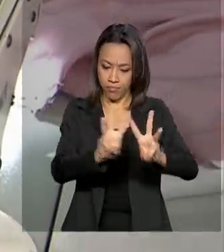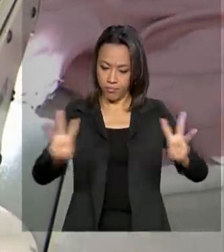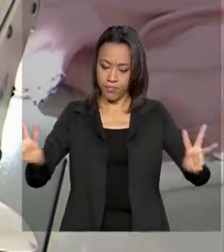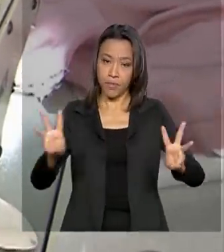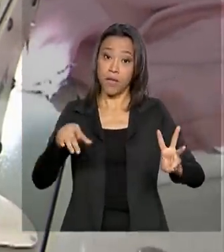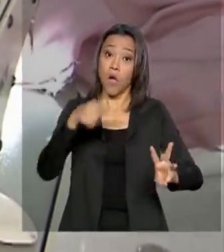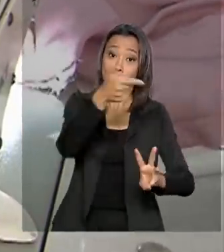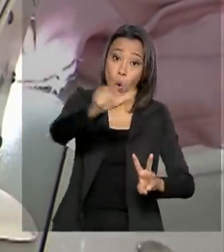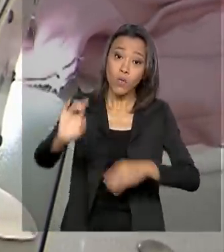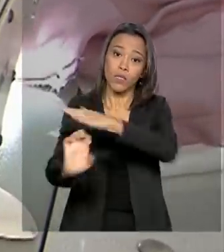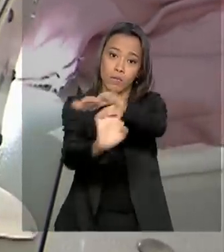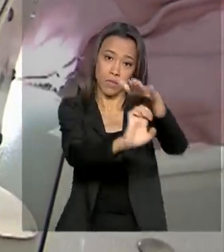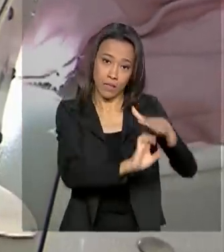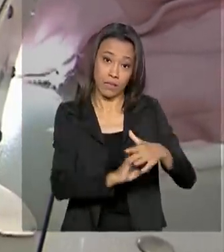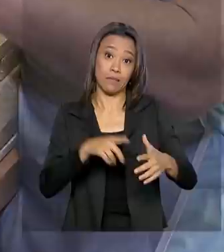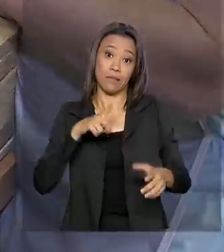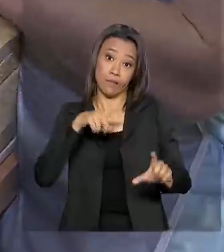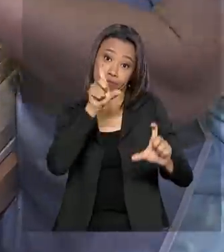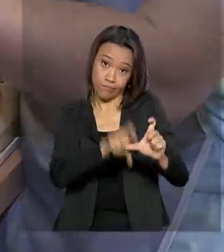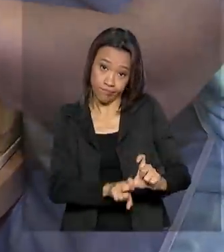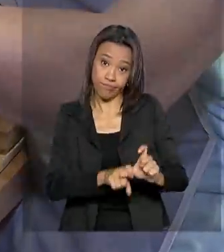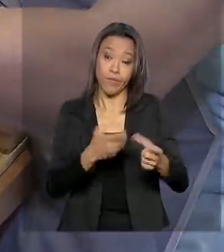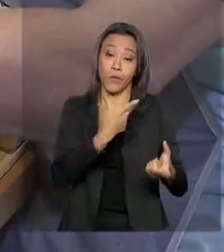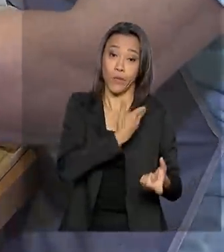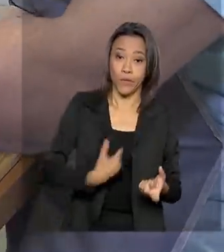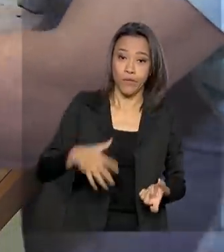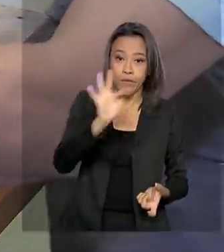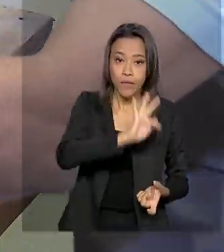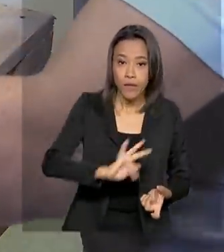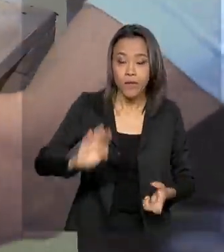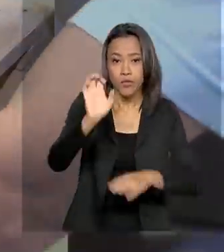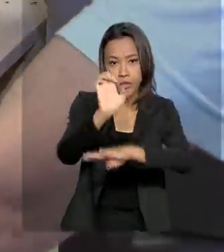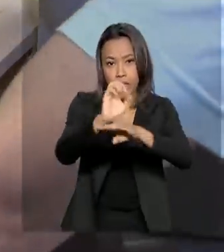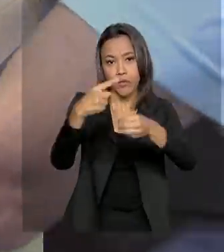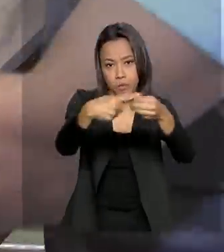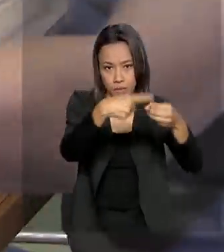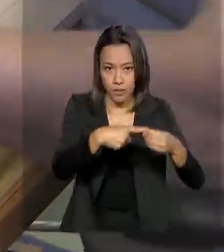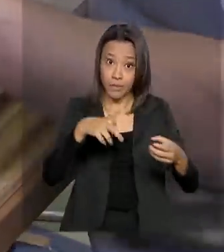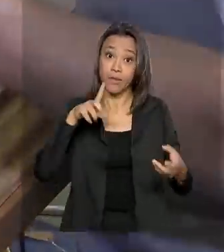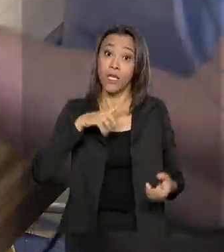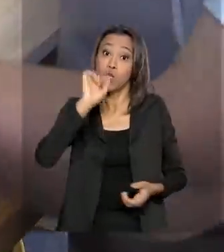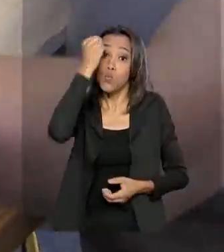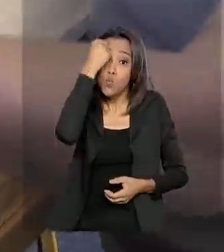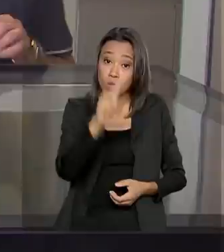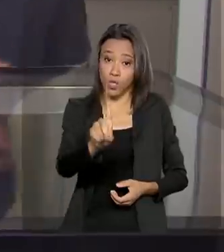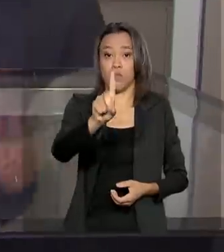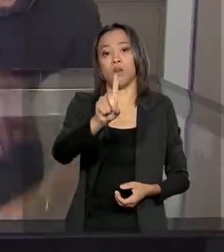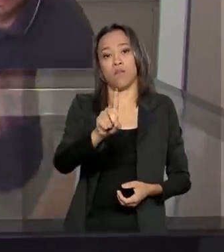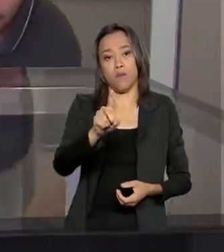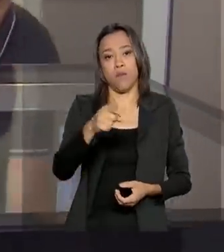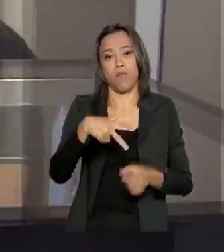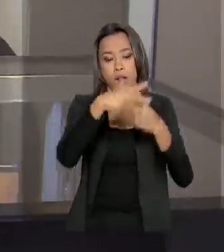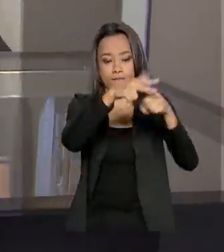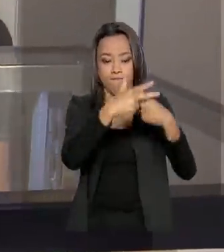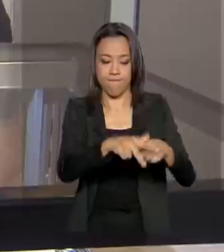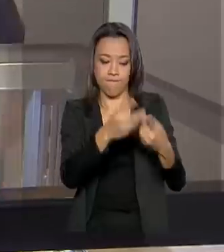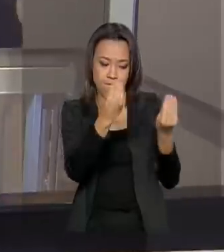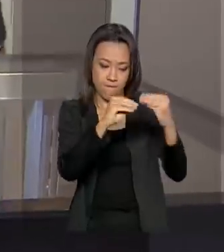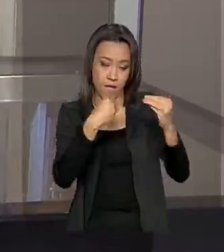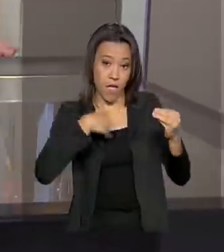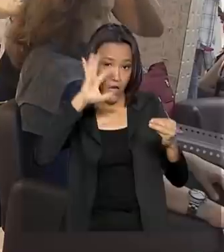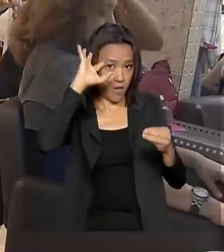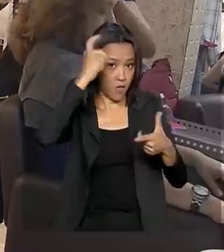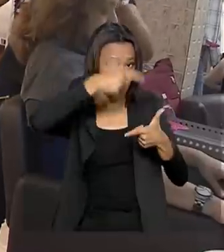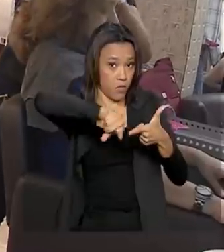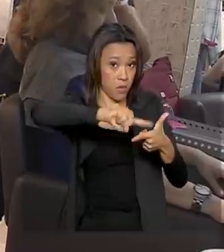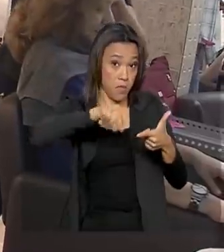pendências com o governo federal, com o Estado ou mesmo com o município, têm aí então um dia para regularizarem a situação, porque